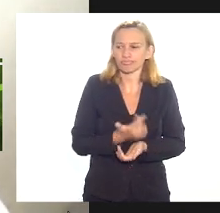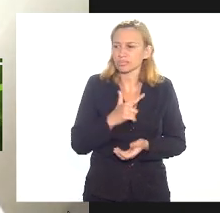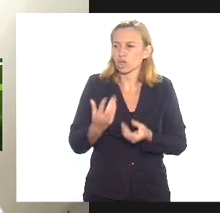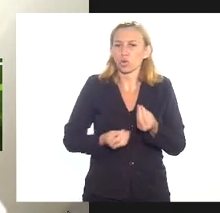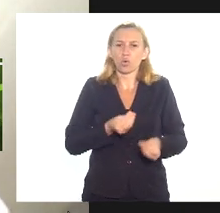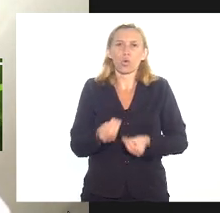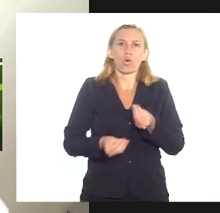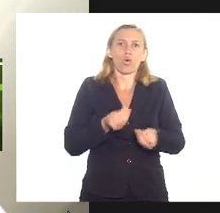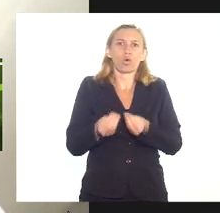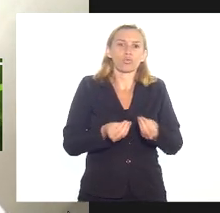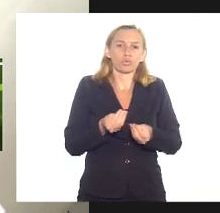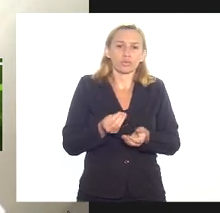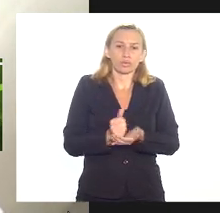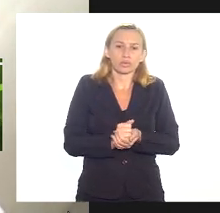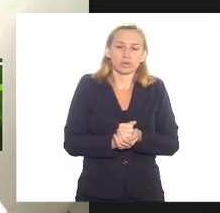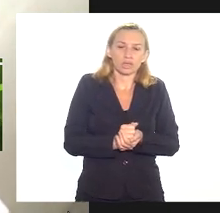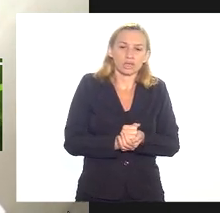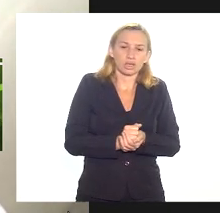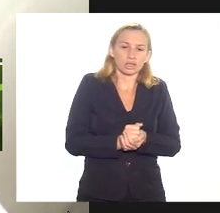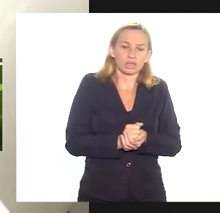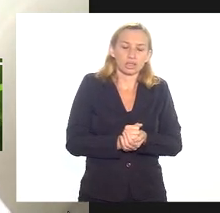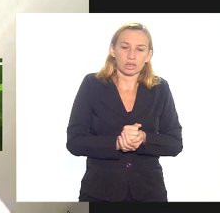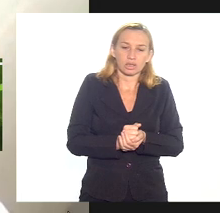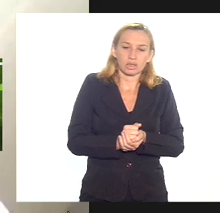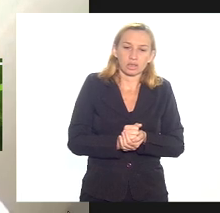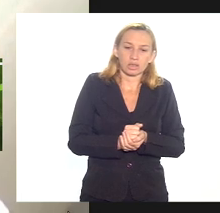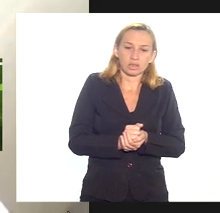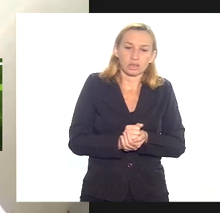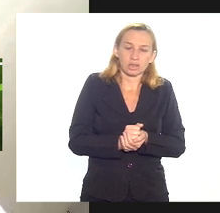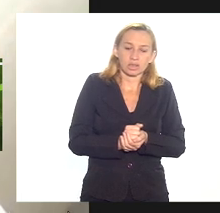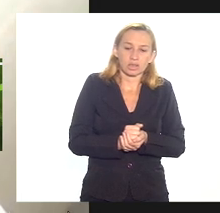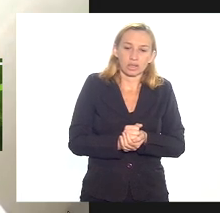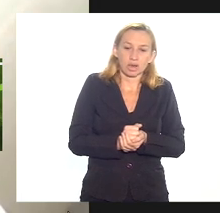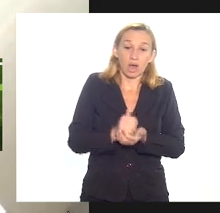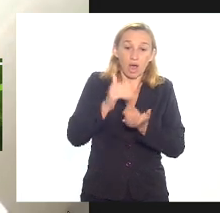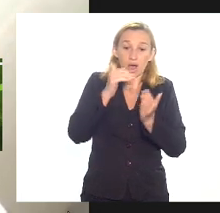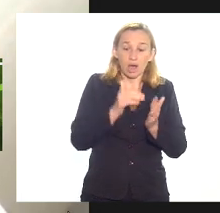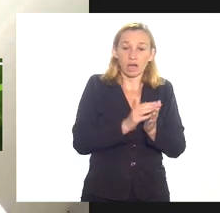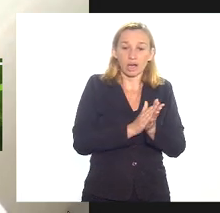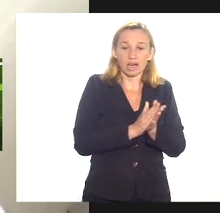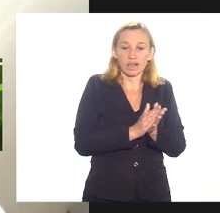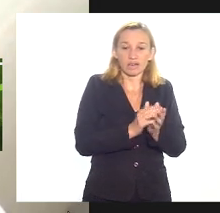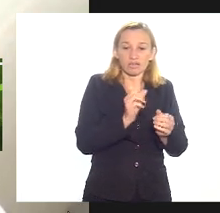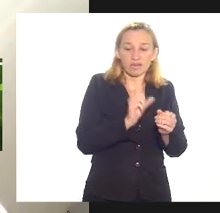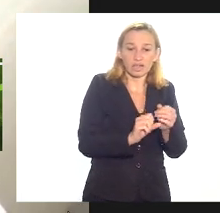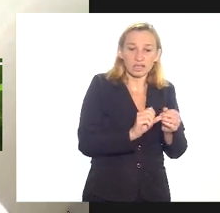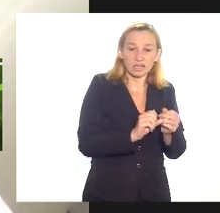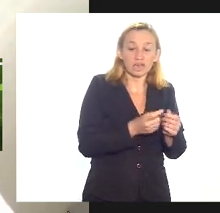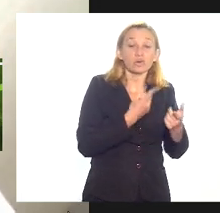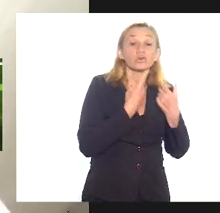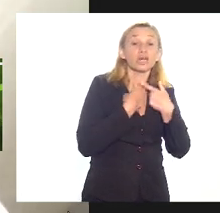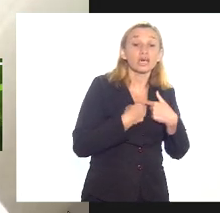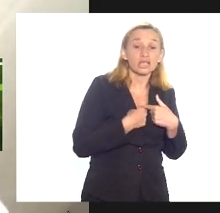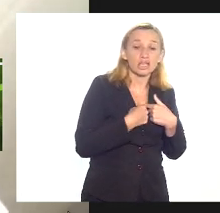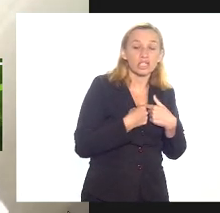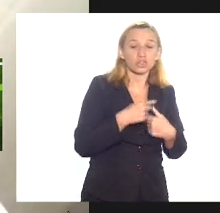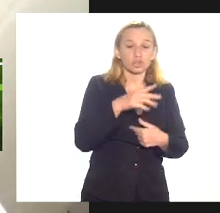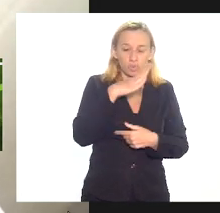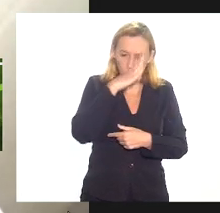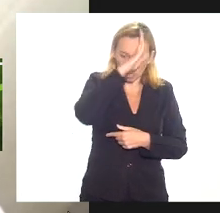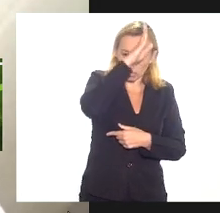para se submeter aos caprichos nem do Bolsonaro e nem do Paulo Guedes a gente precisa